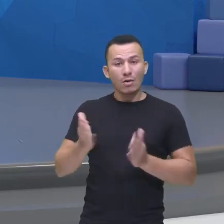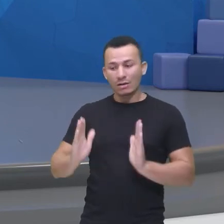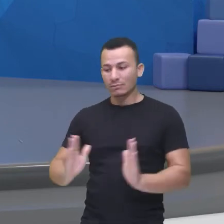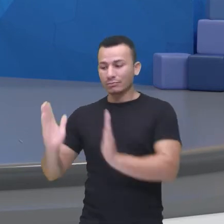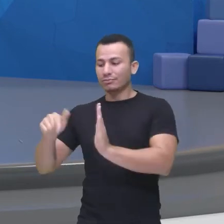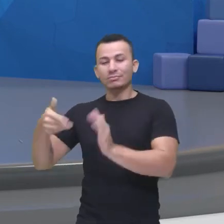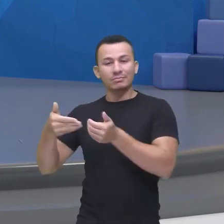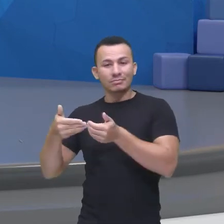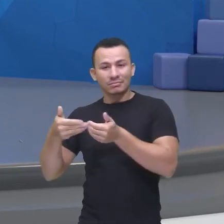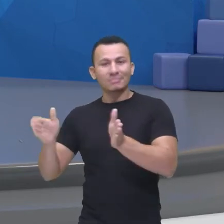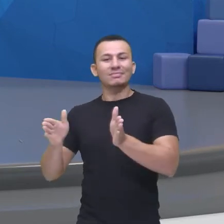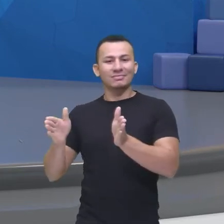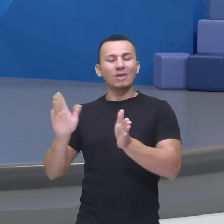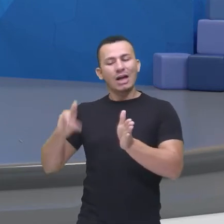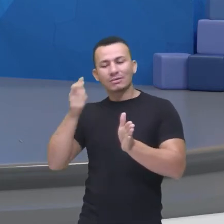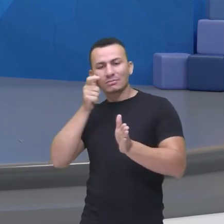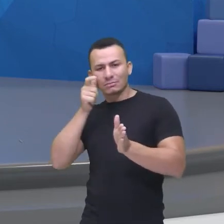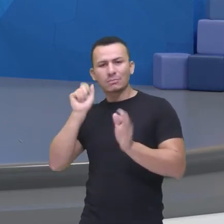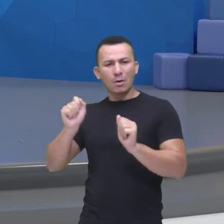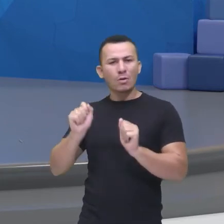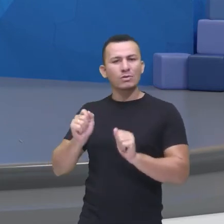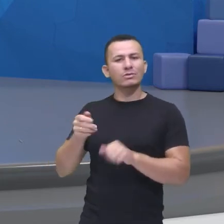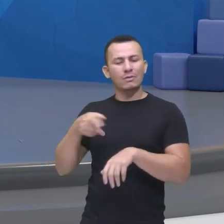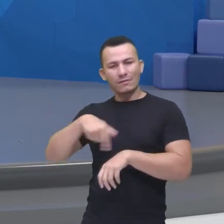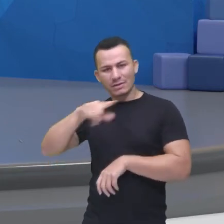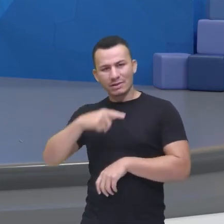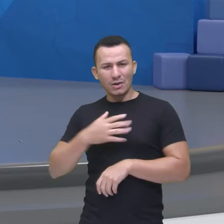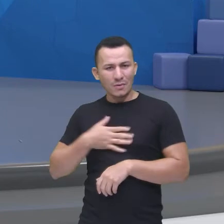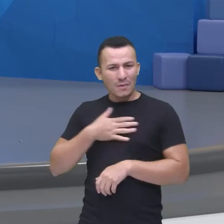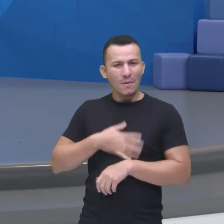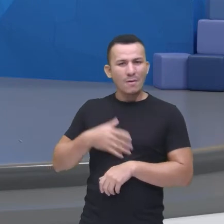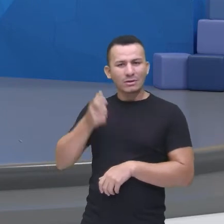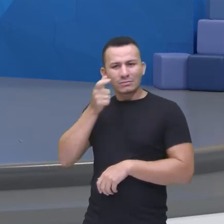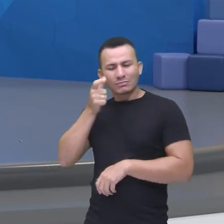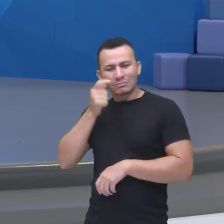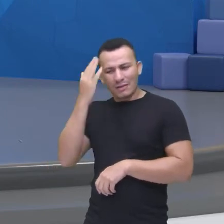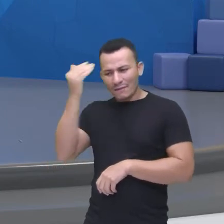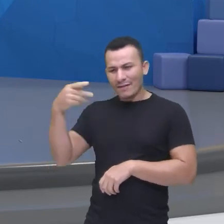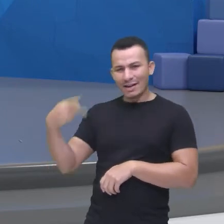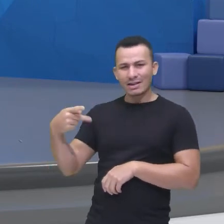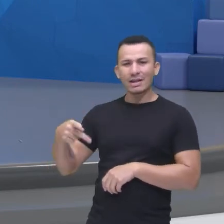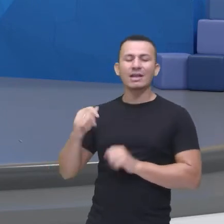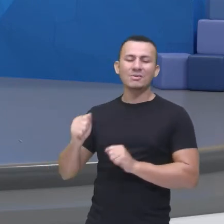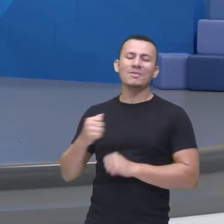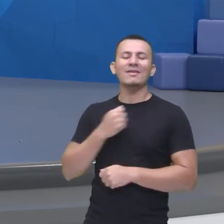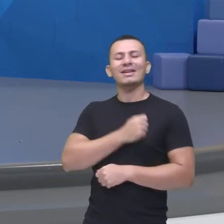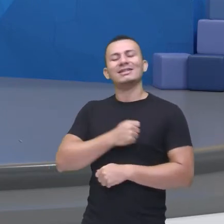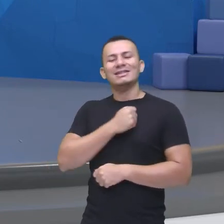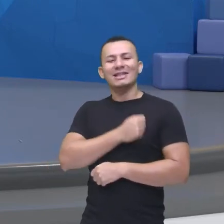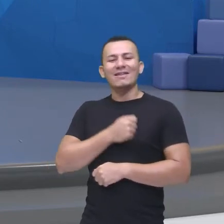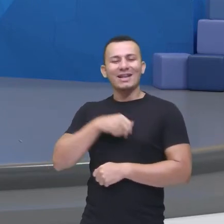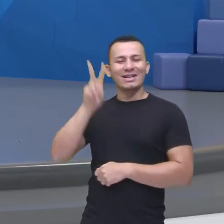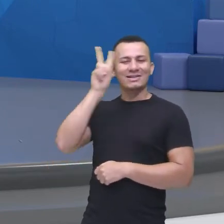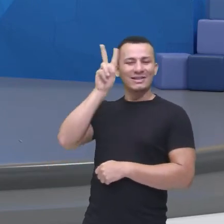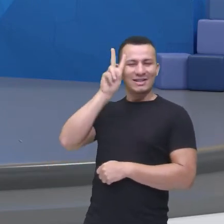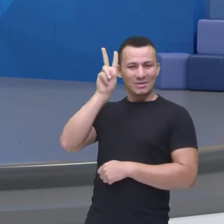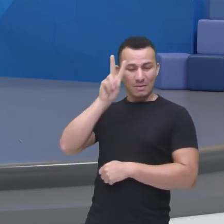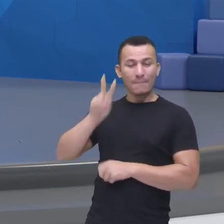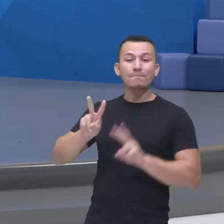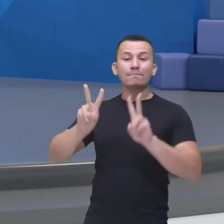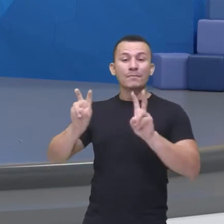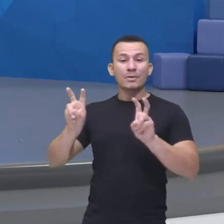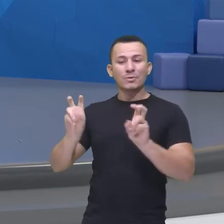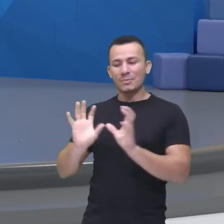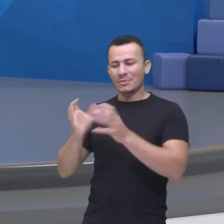trazer ali, né, pra quem gosta mesmo, acompanha e é fã, matar um pouquinho da saudade em relação a